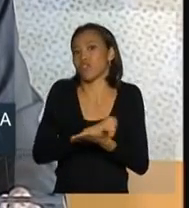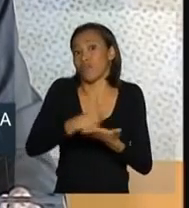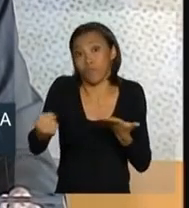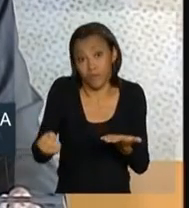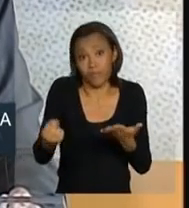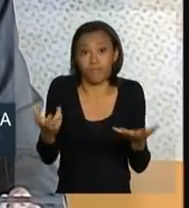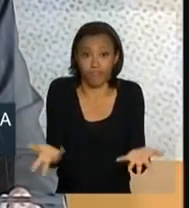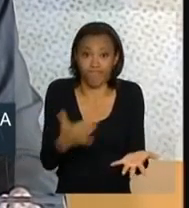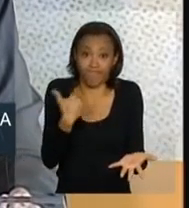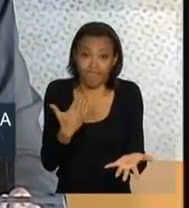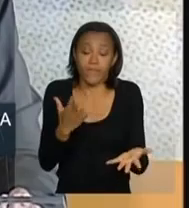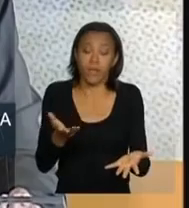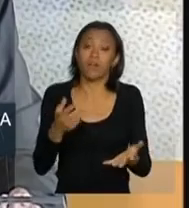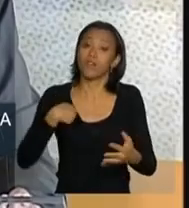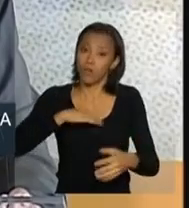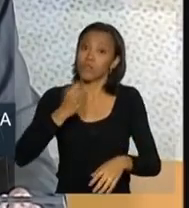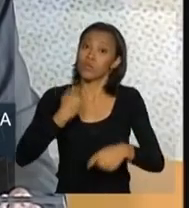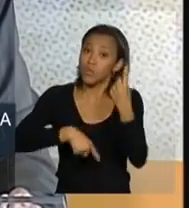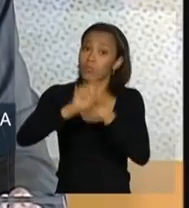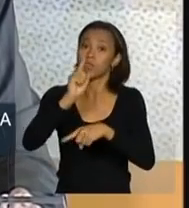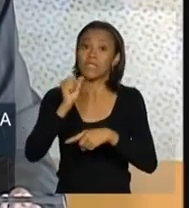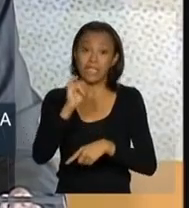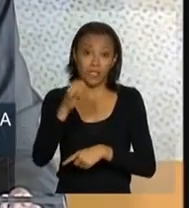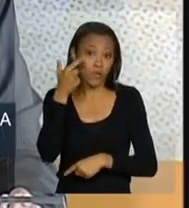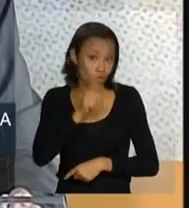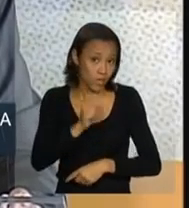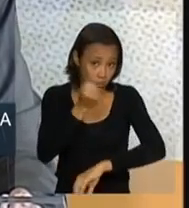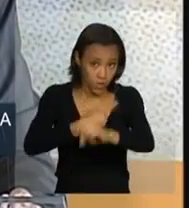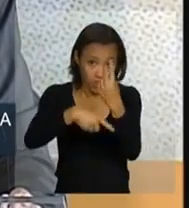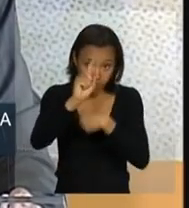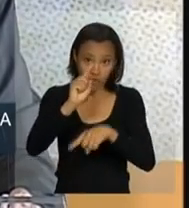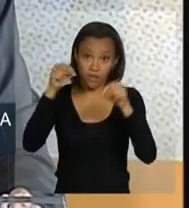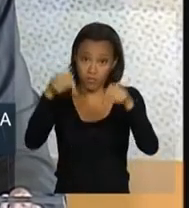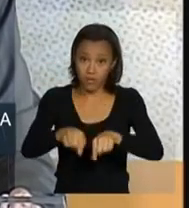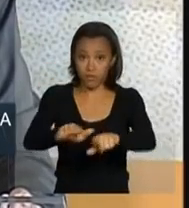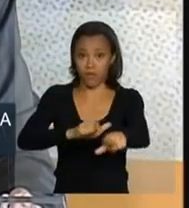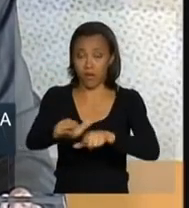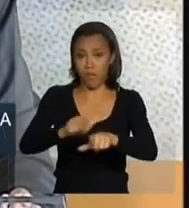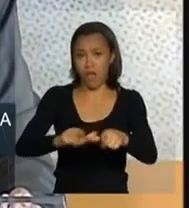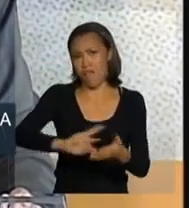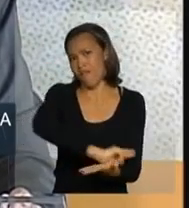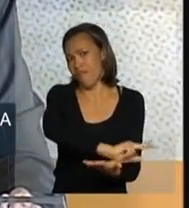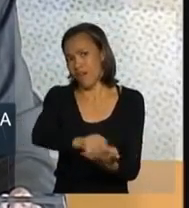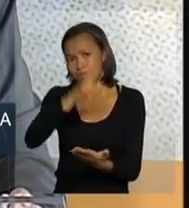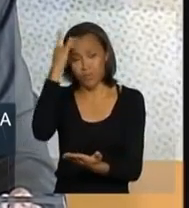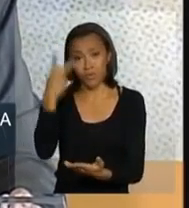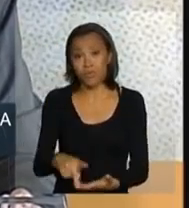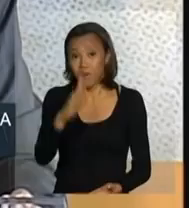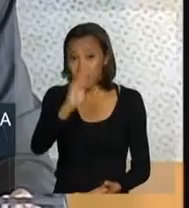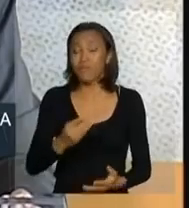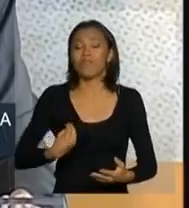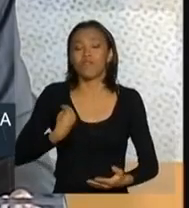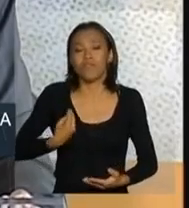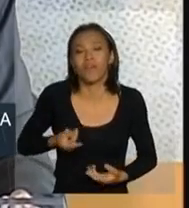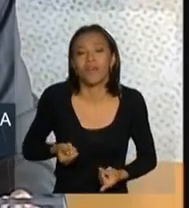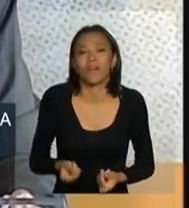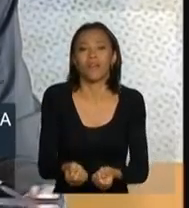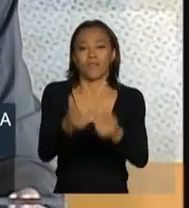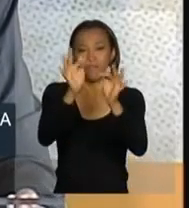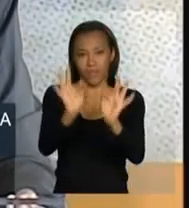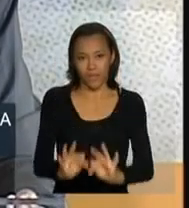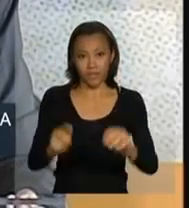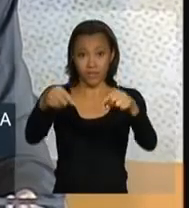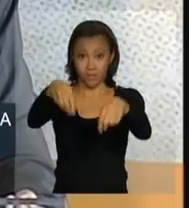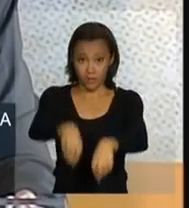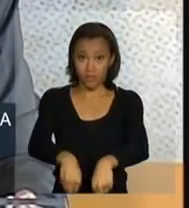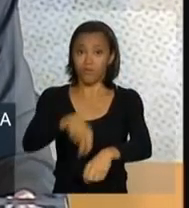consigamos ter o êxito necessário. Se o conseguirmos, muitos brasileiros continuarão vivendo felizes num